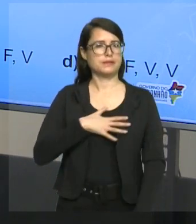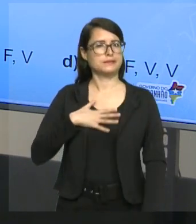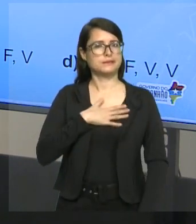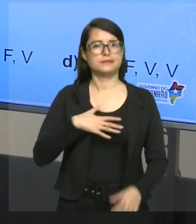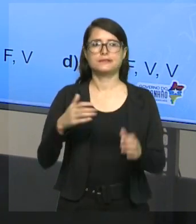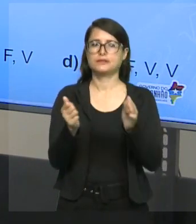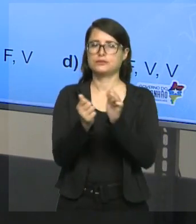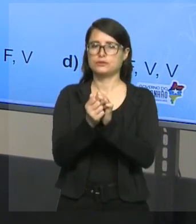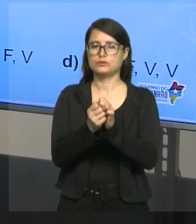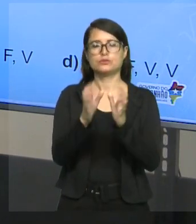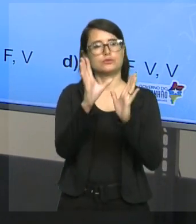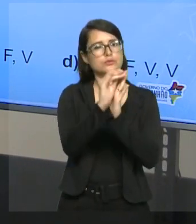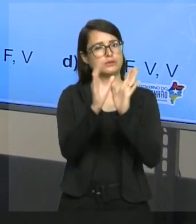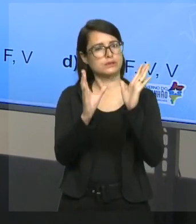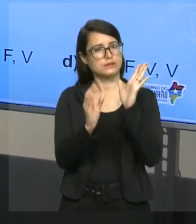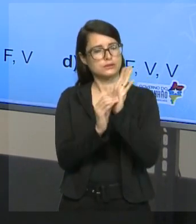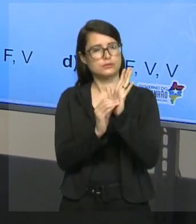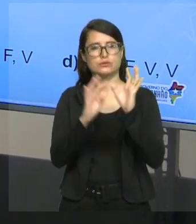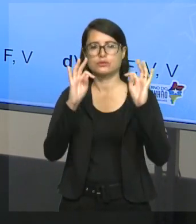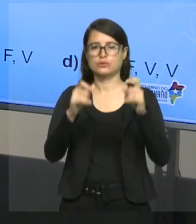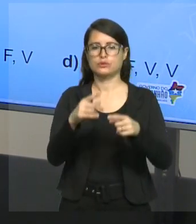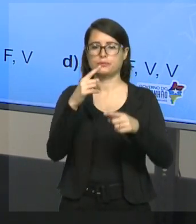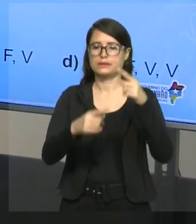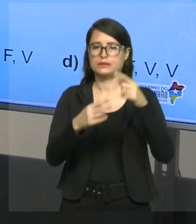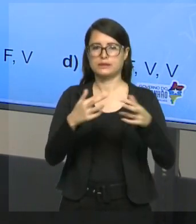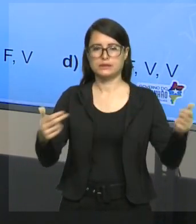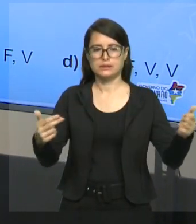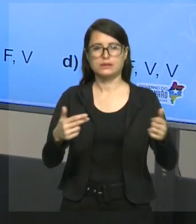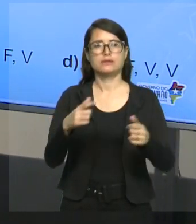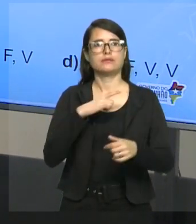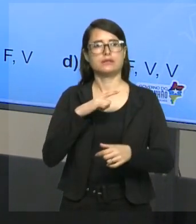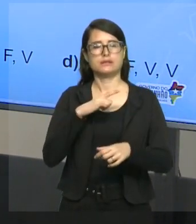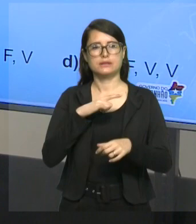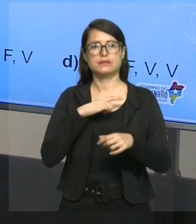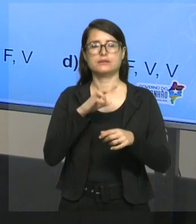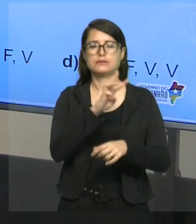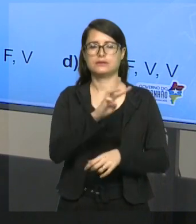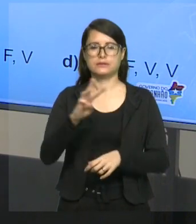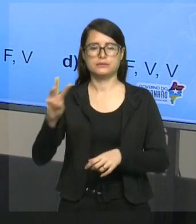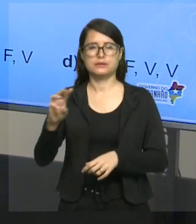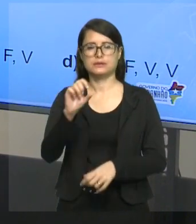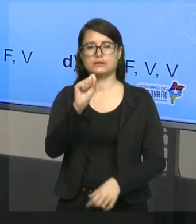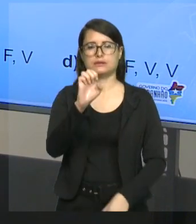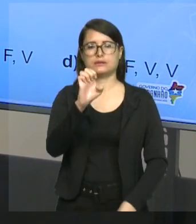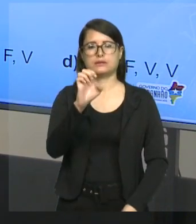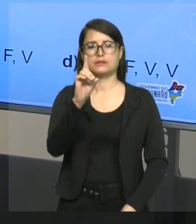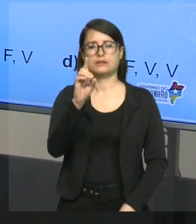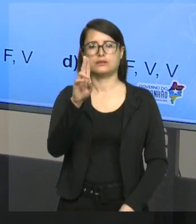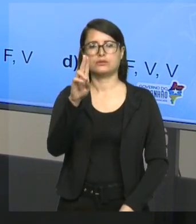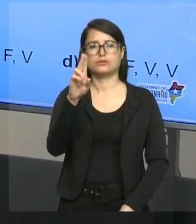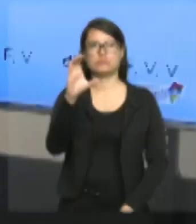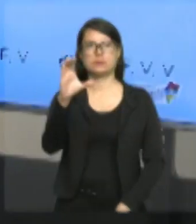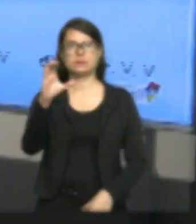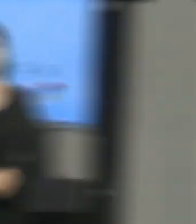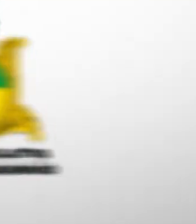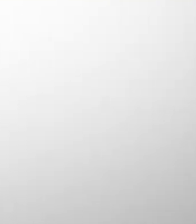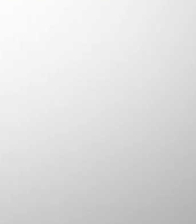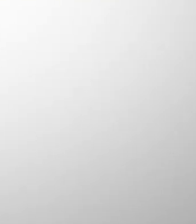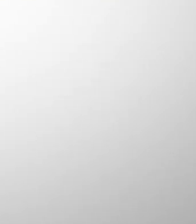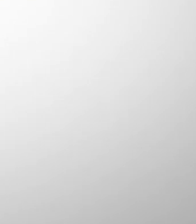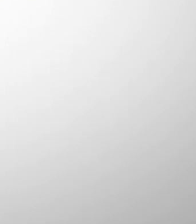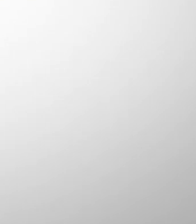vocês com mais esse conteúdo. Todo o material vai ser disponibilizado no site da Seduc. Até a próxima aula, um forte abraço e valeu!